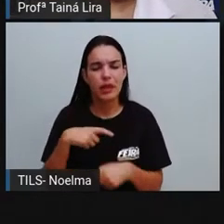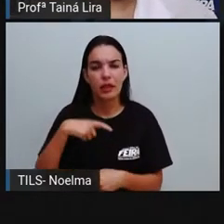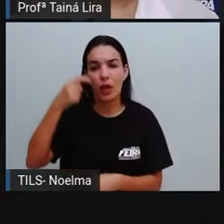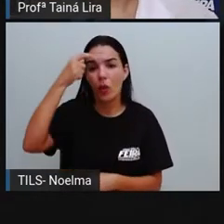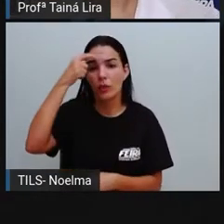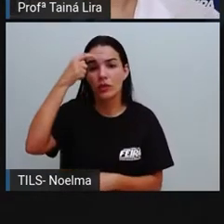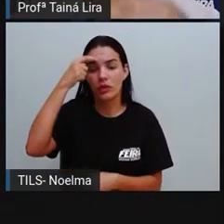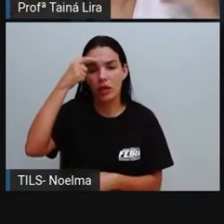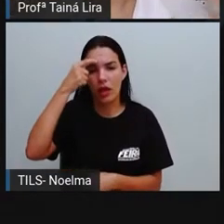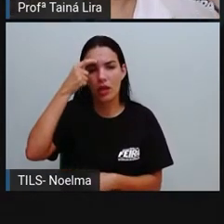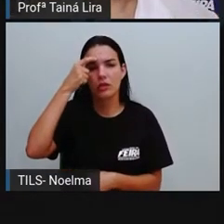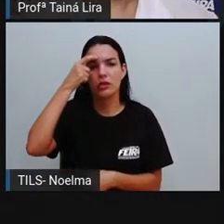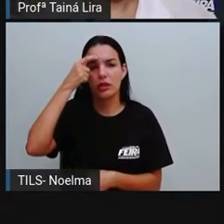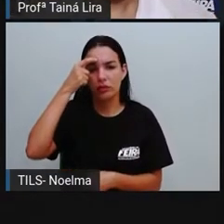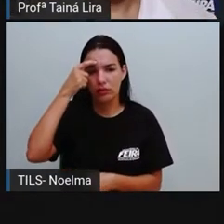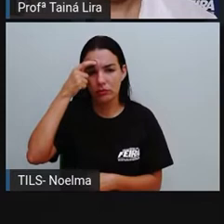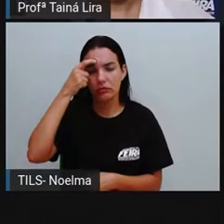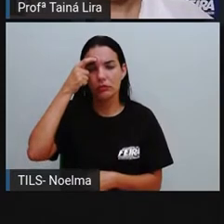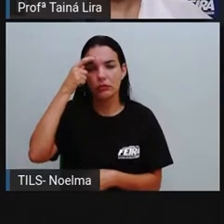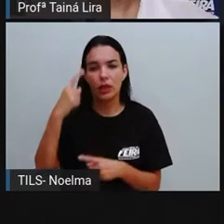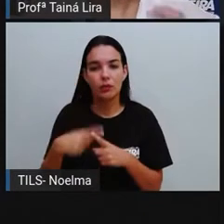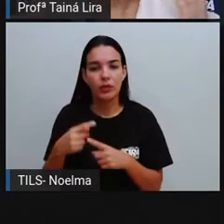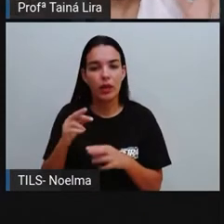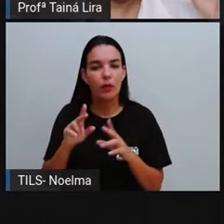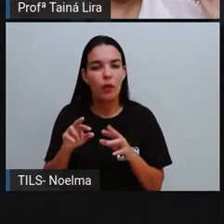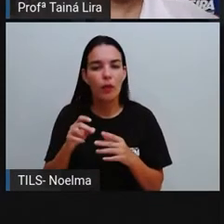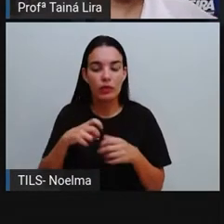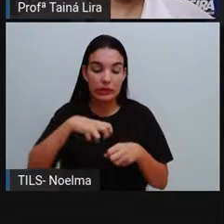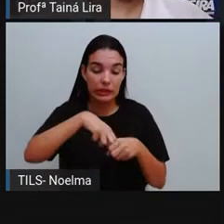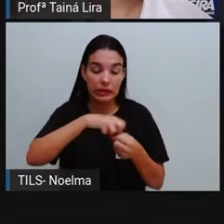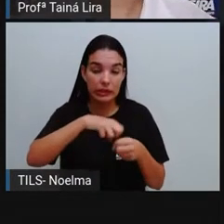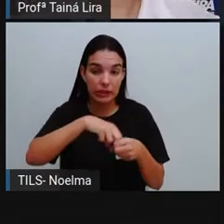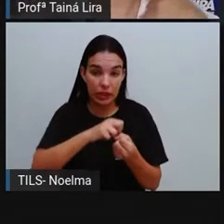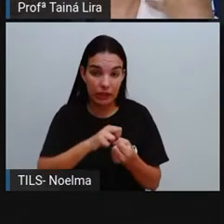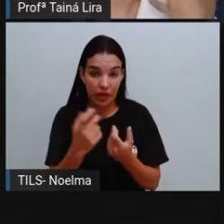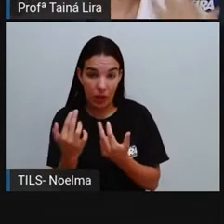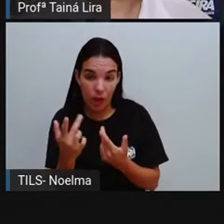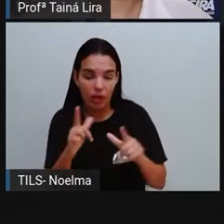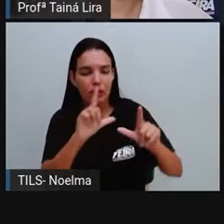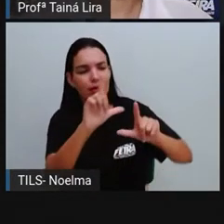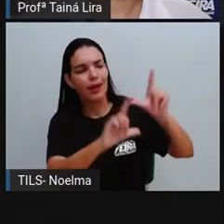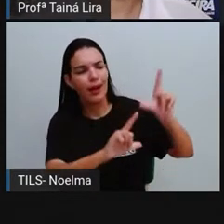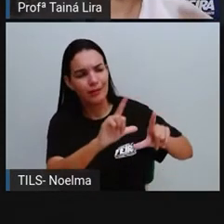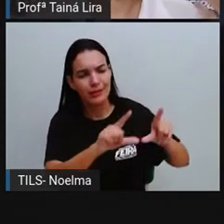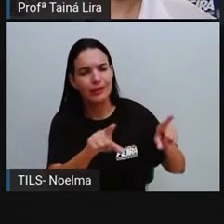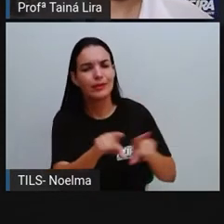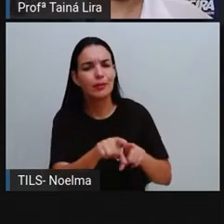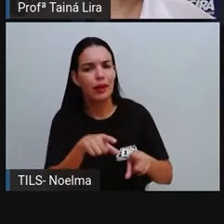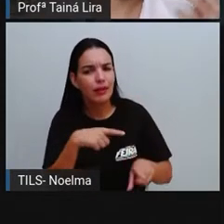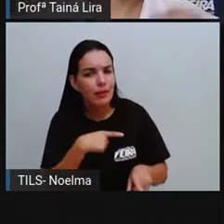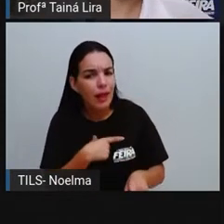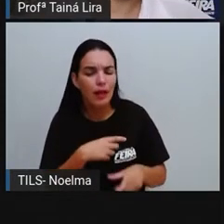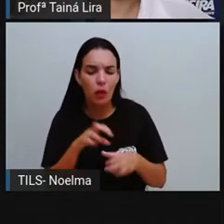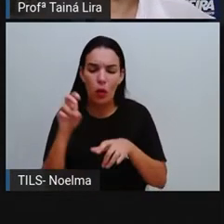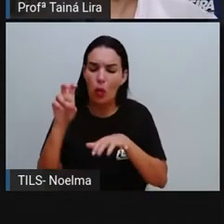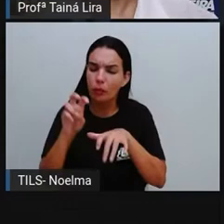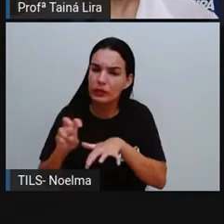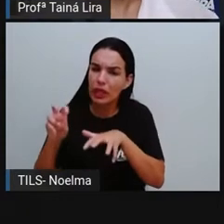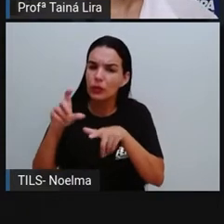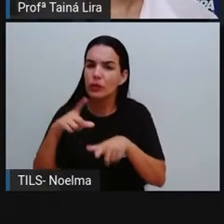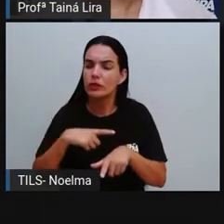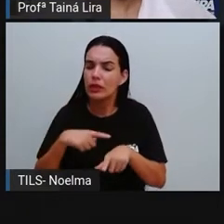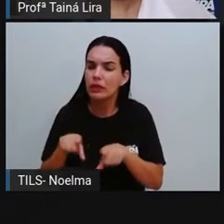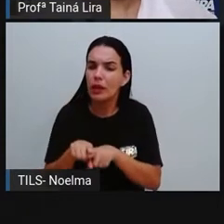televisão, ela também, assim como a garrafinha, tem composições ali que vão poluir a água, o solo.